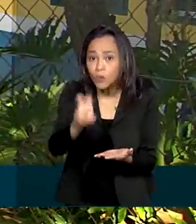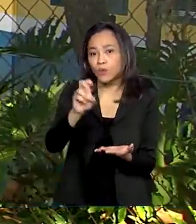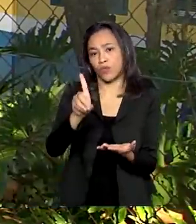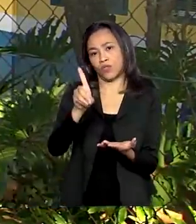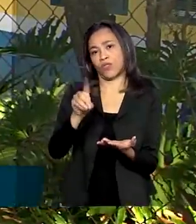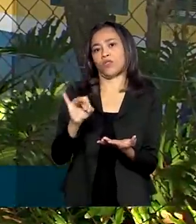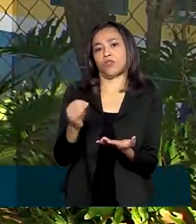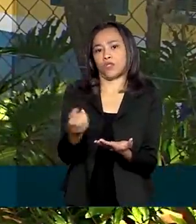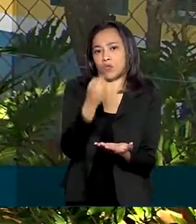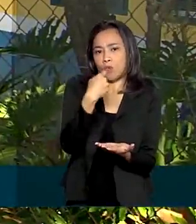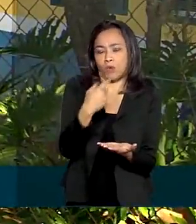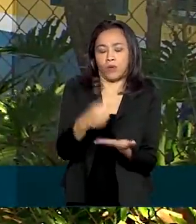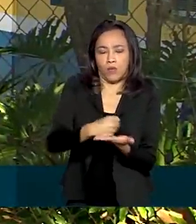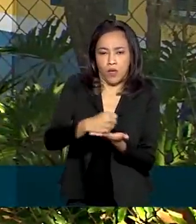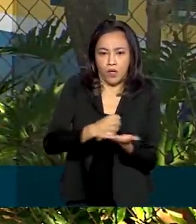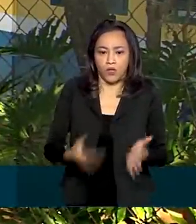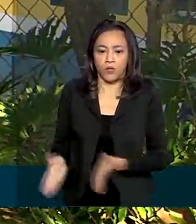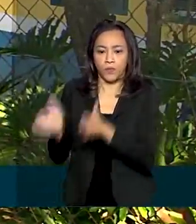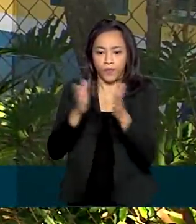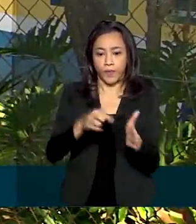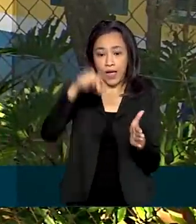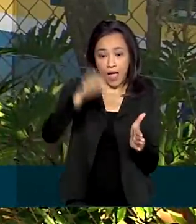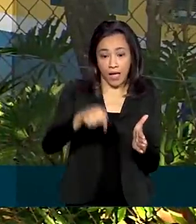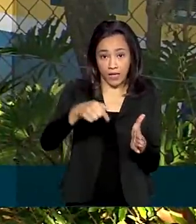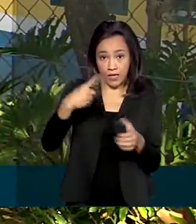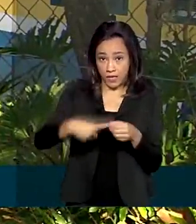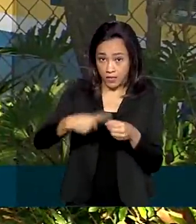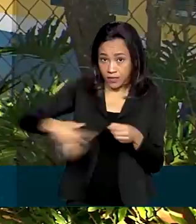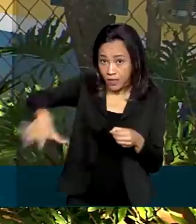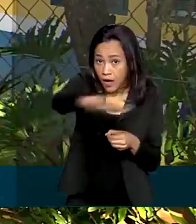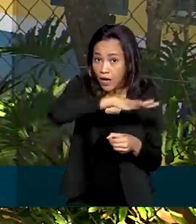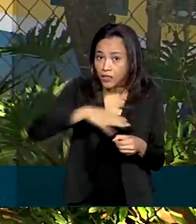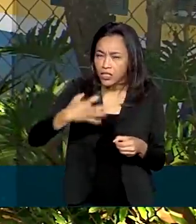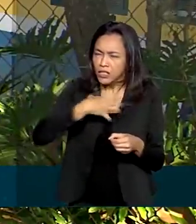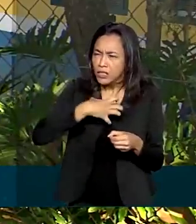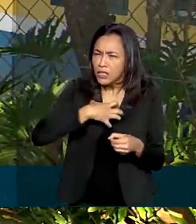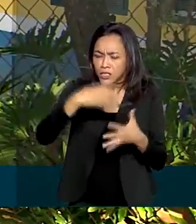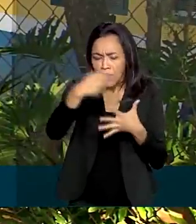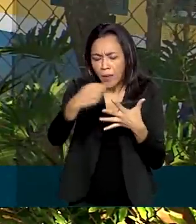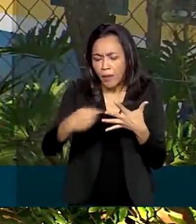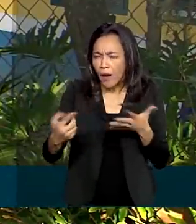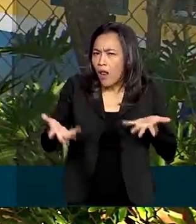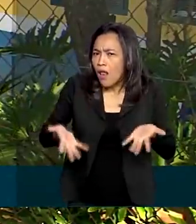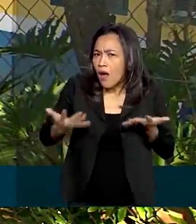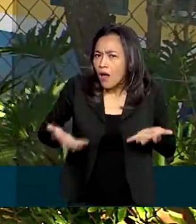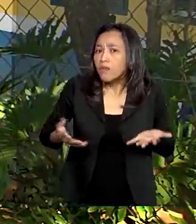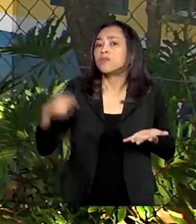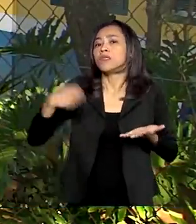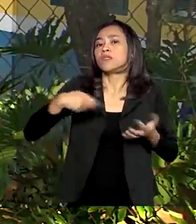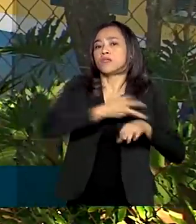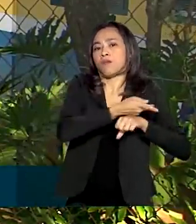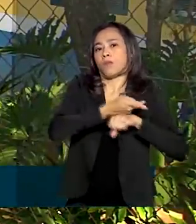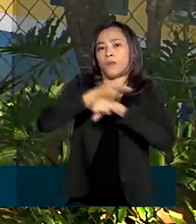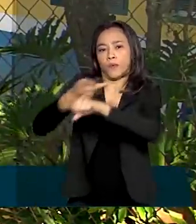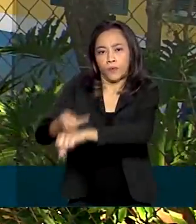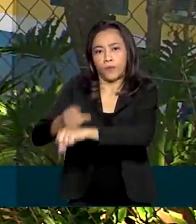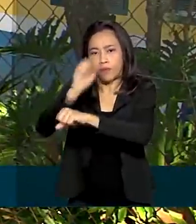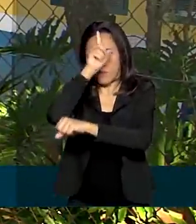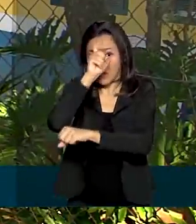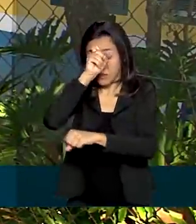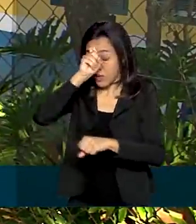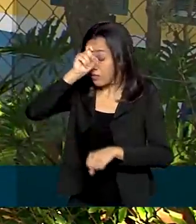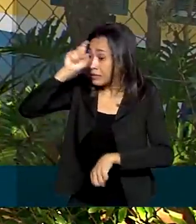Feliz, todas as pessoas que apresentem sintomas de Covid-19, ainda que leves, devem procurar uma unidade de saúde